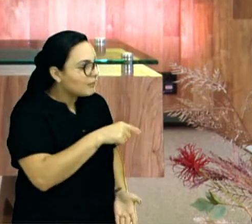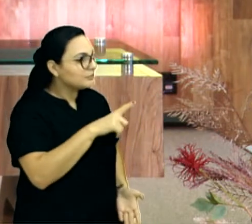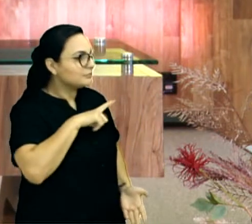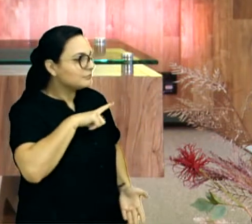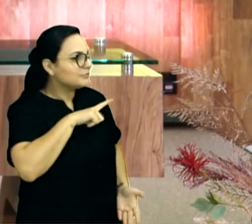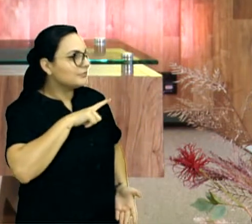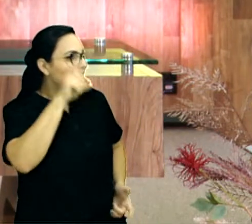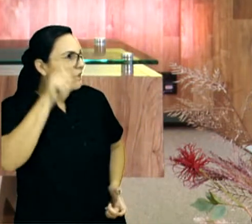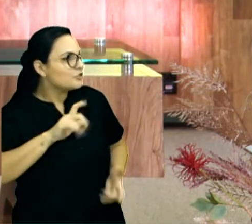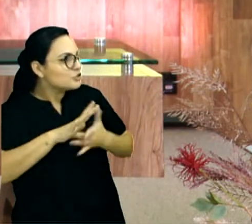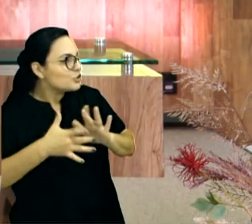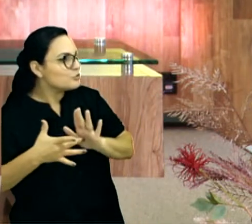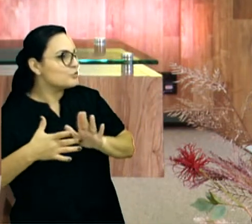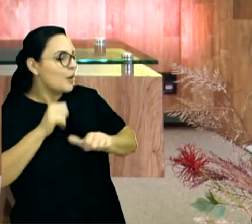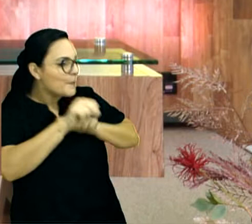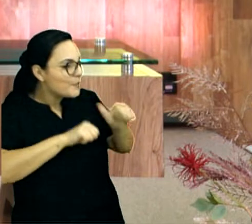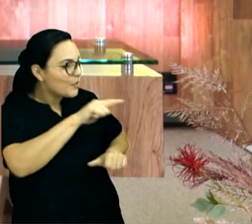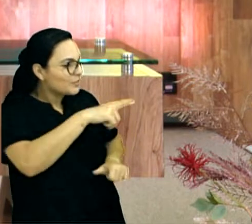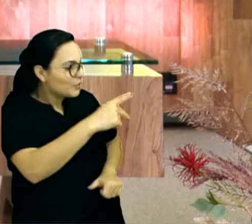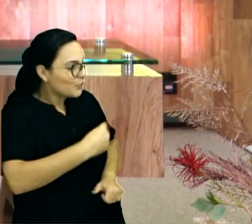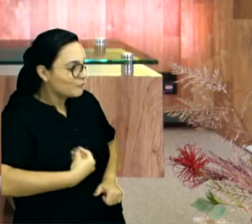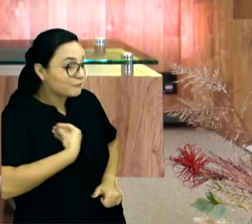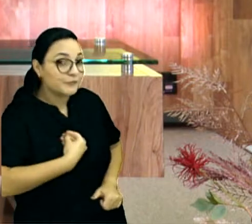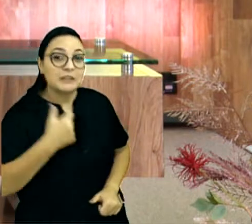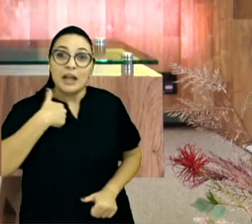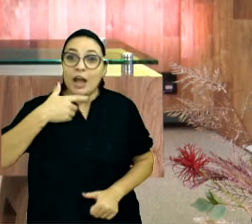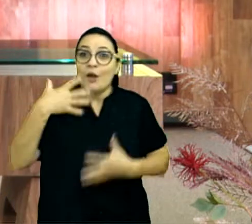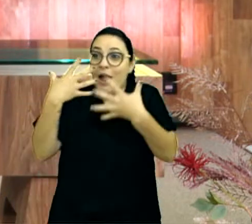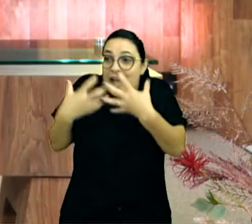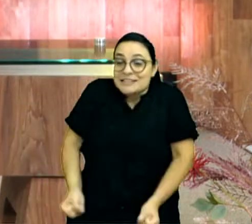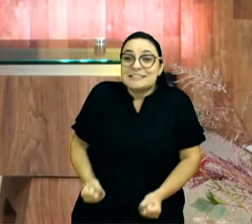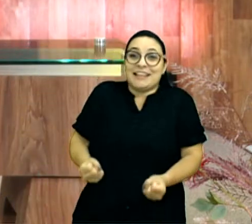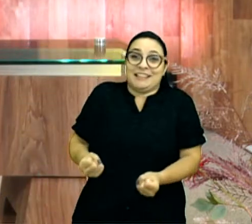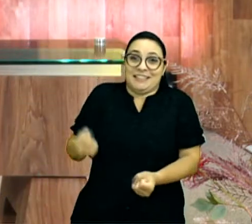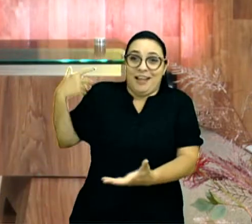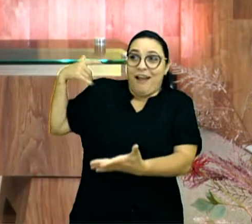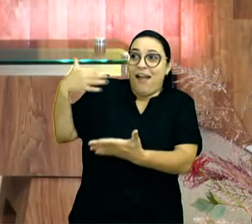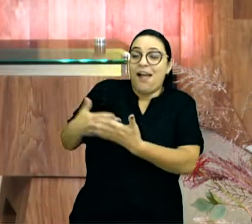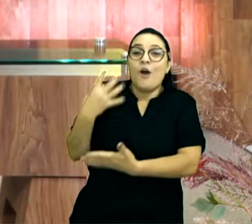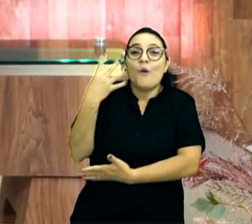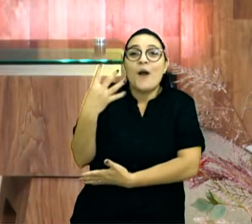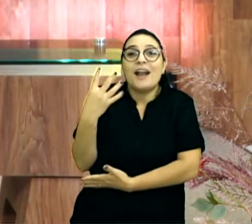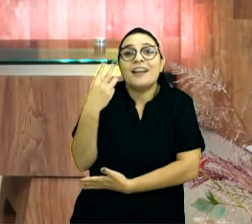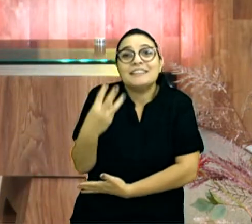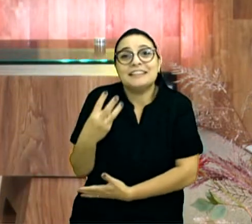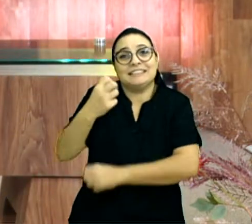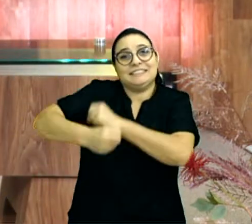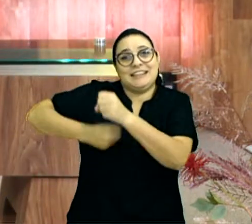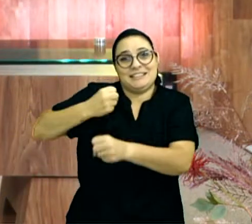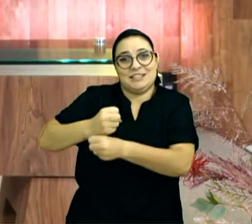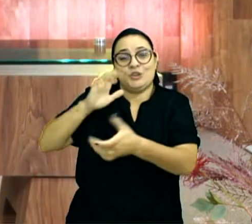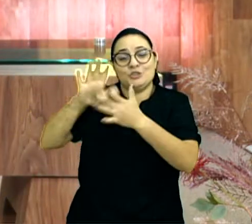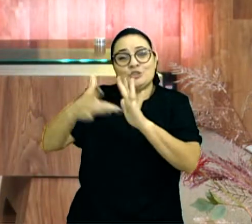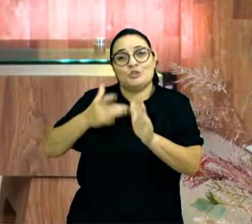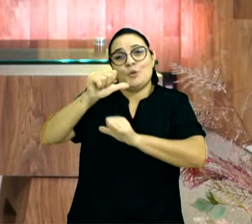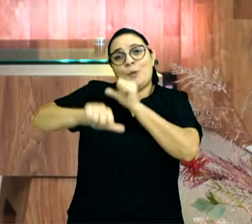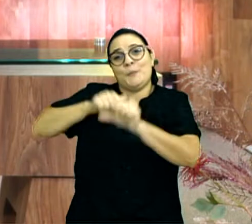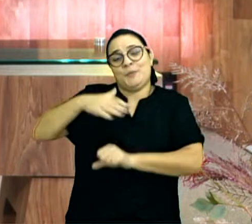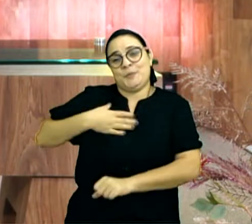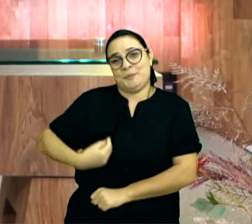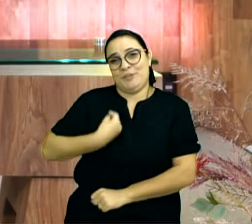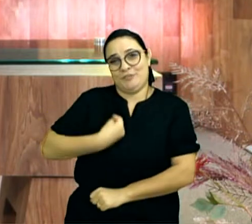E há 42, quase 43 anos isso aconteceu. E ele mudou a minha vida, alguém teve